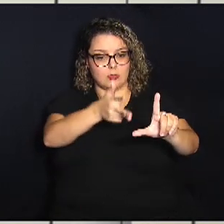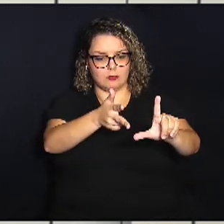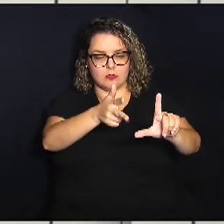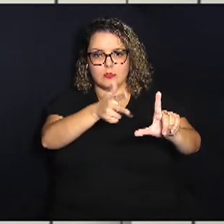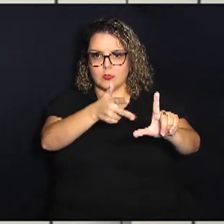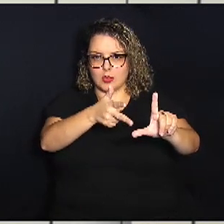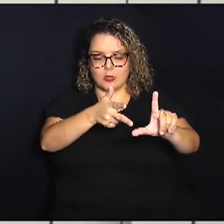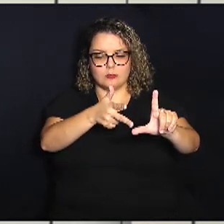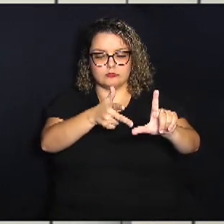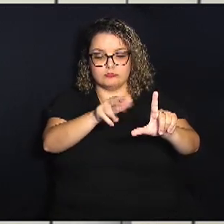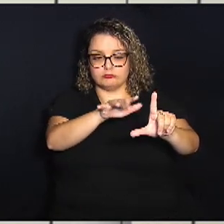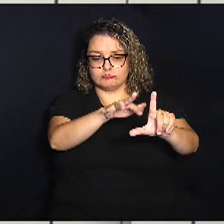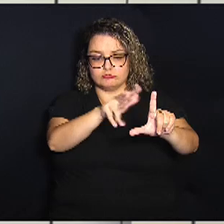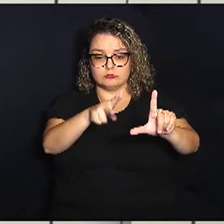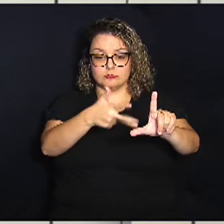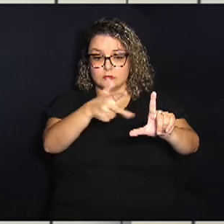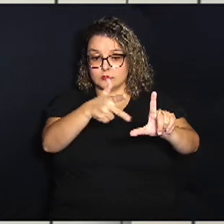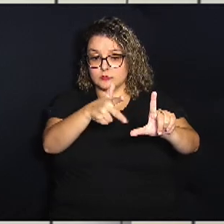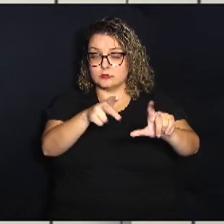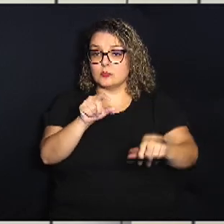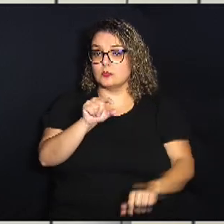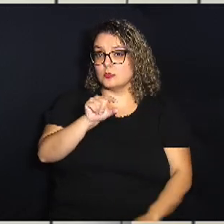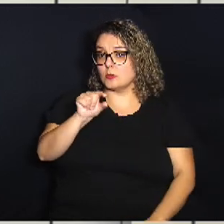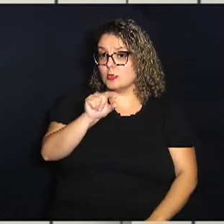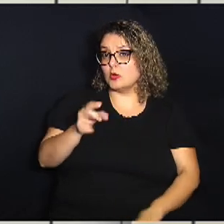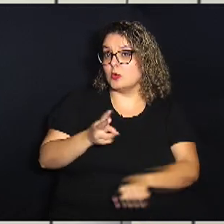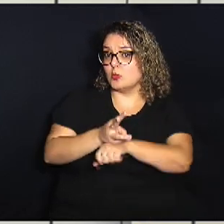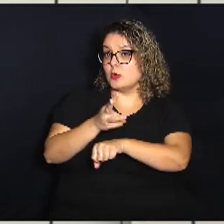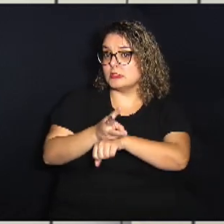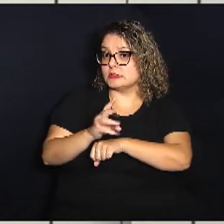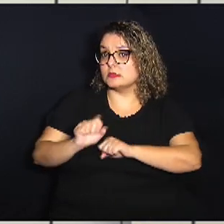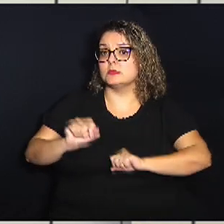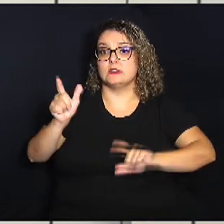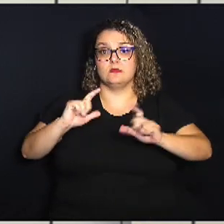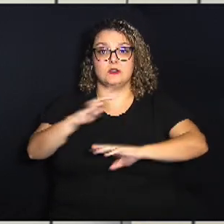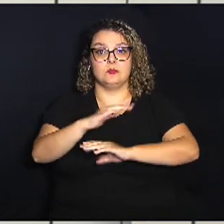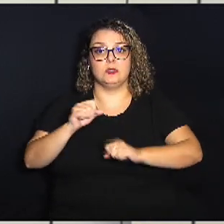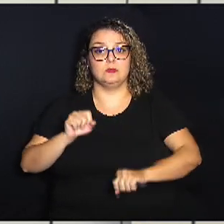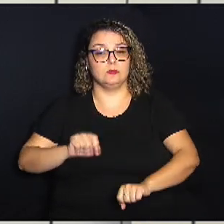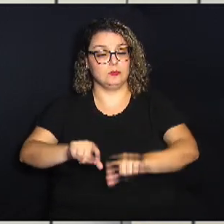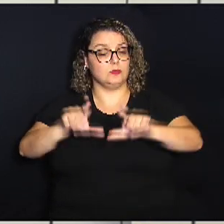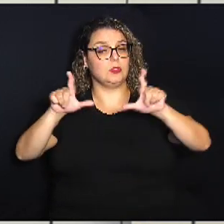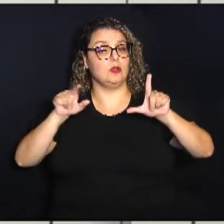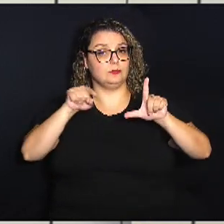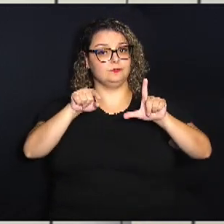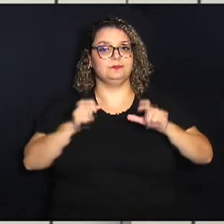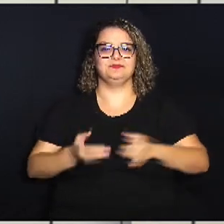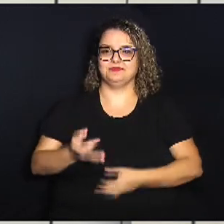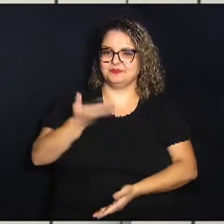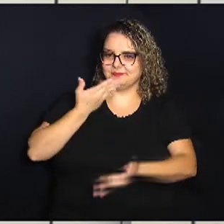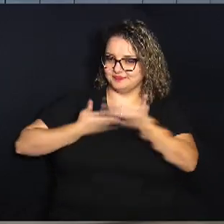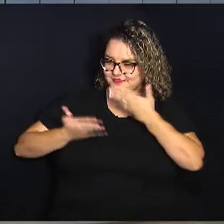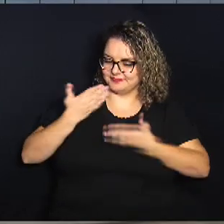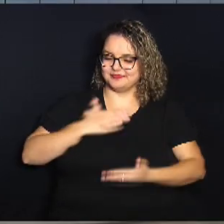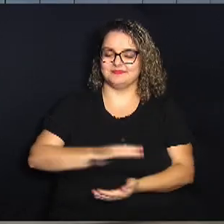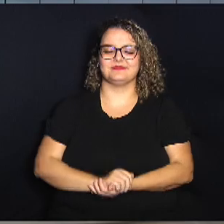aparece uma mensagem na sua tela WhatsApp da TV Câmara Campinas. Você aperta e pode enviar a sua mensagem.